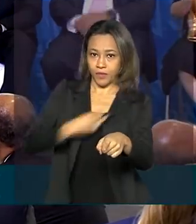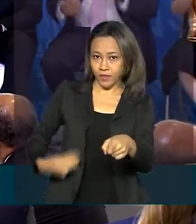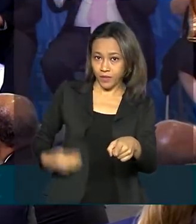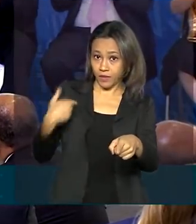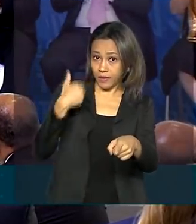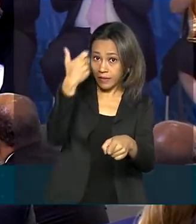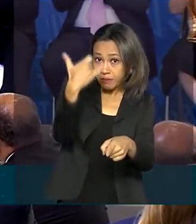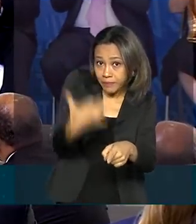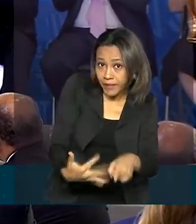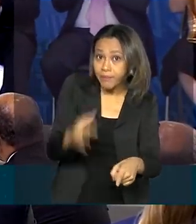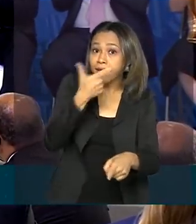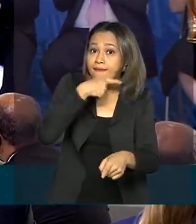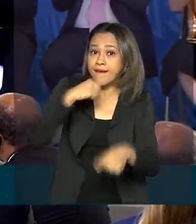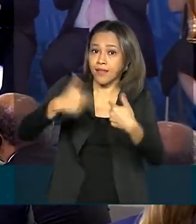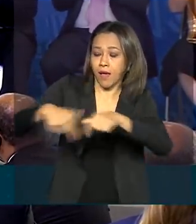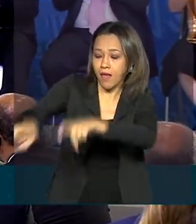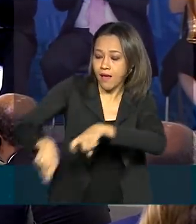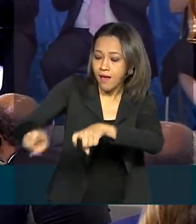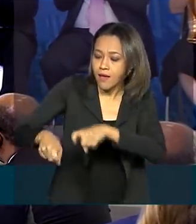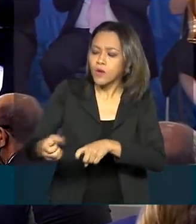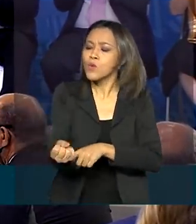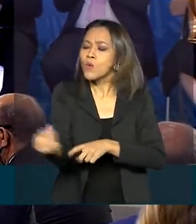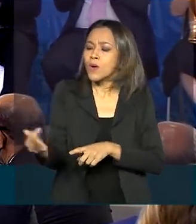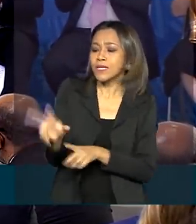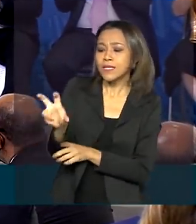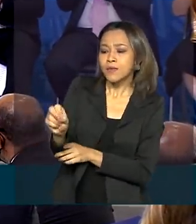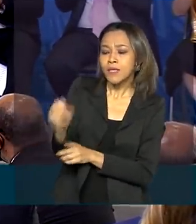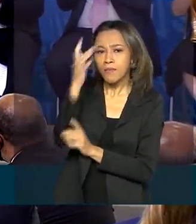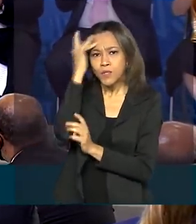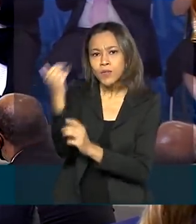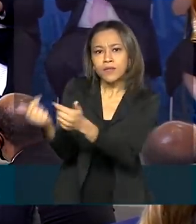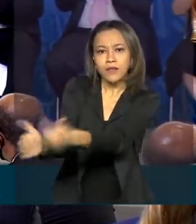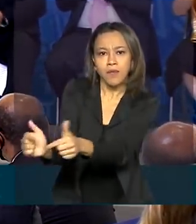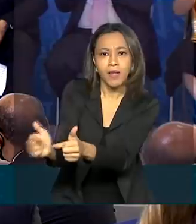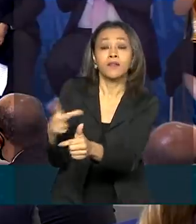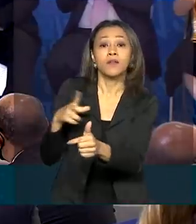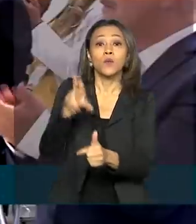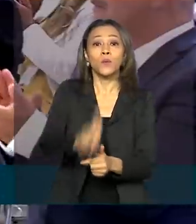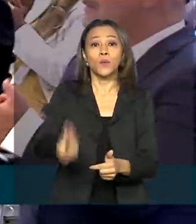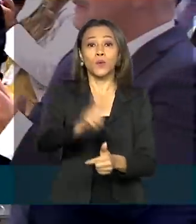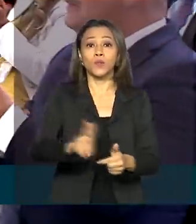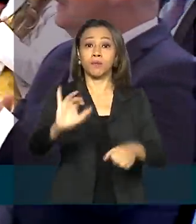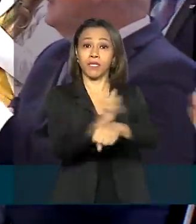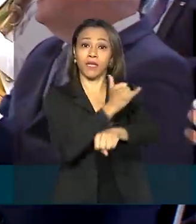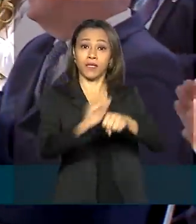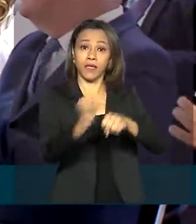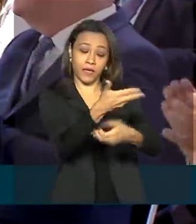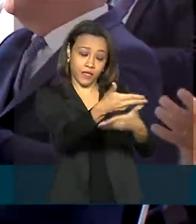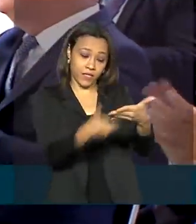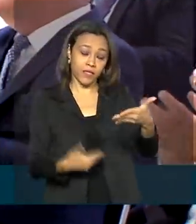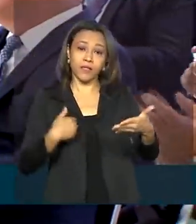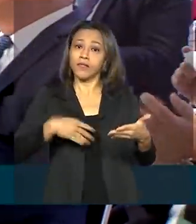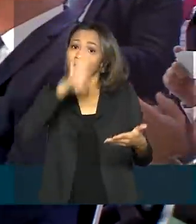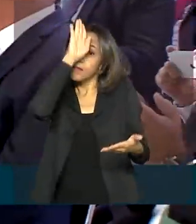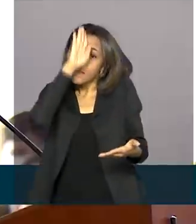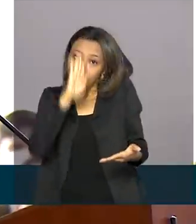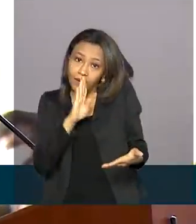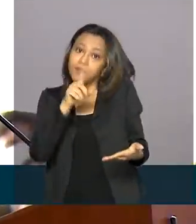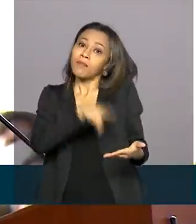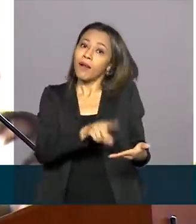que o produtor rural com até 50 empregados, utilize uma ferramenta gratuita de avaliação de riscos que será